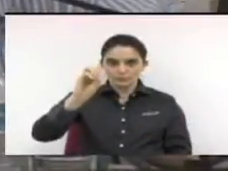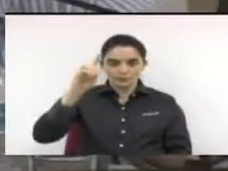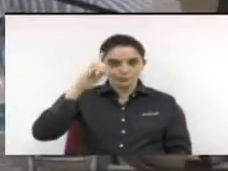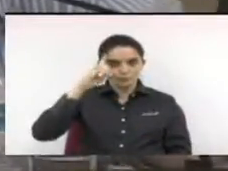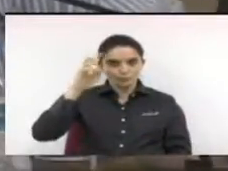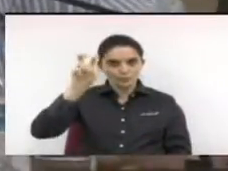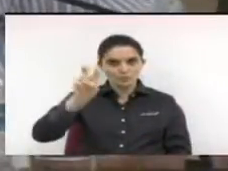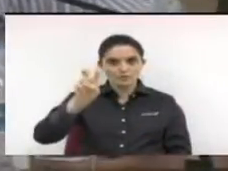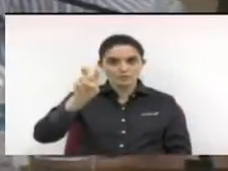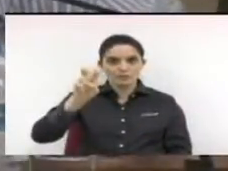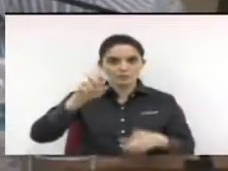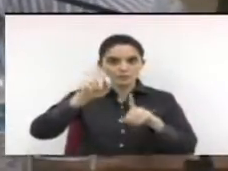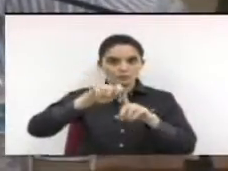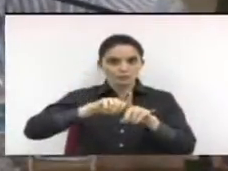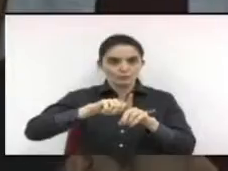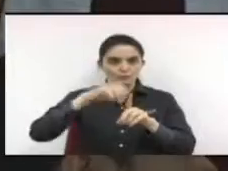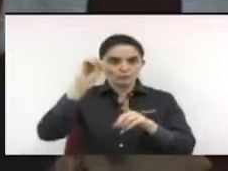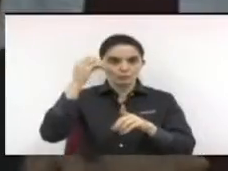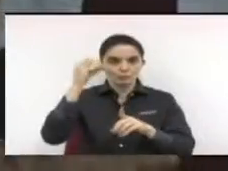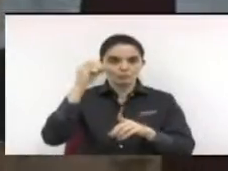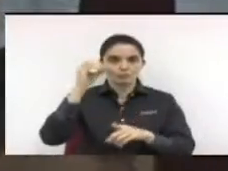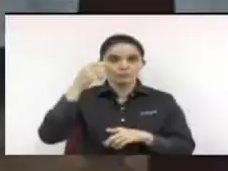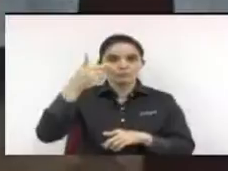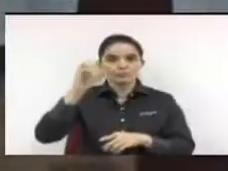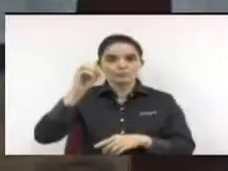2015. Vereador, doutor Júlio.